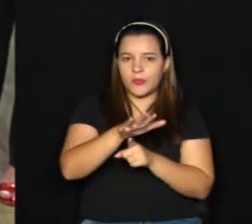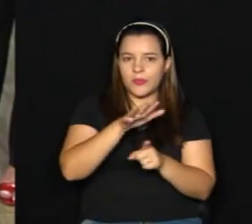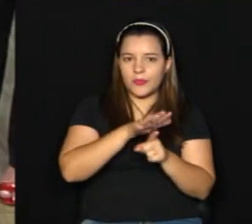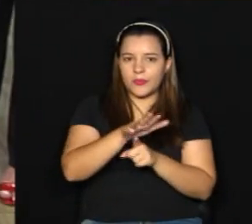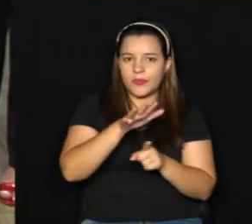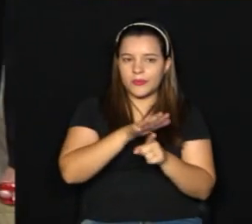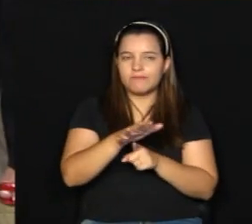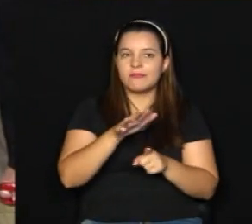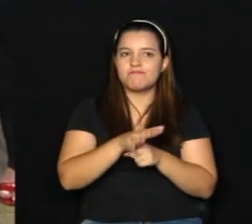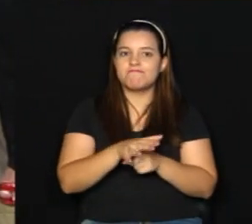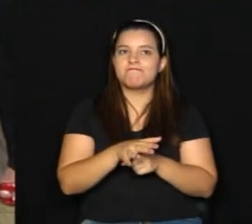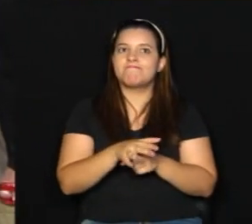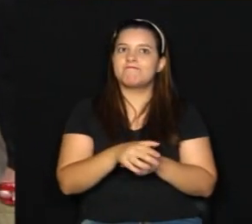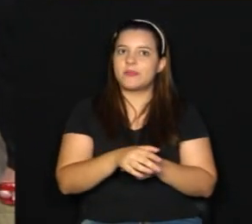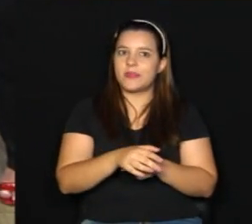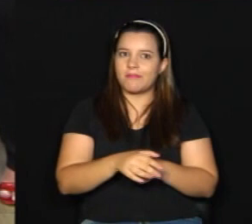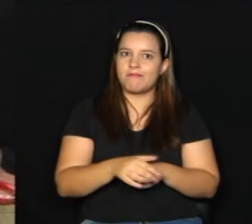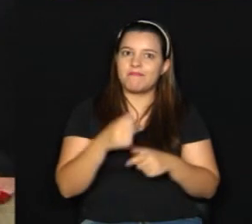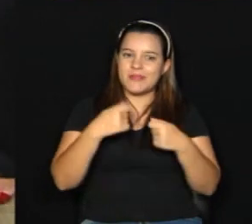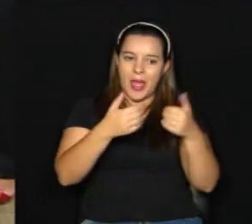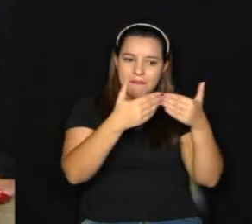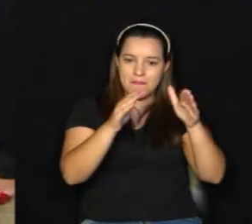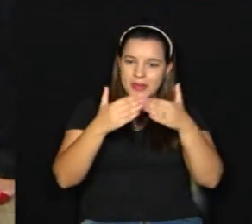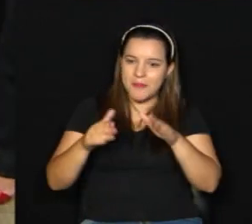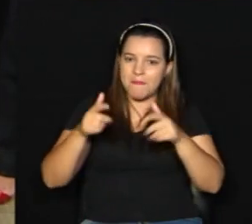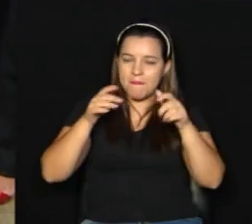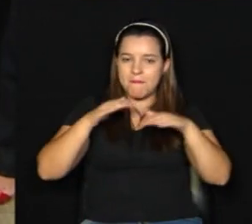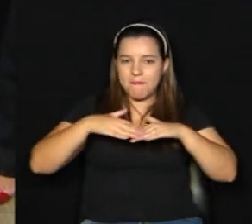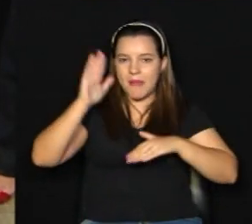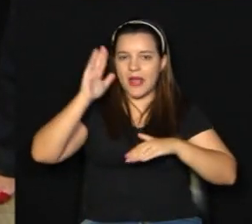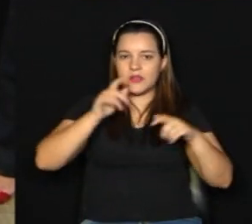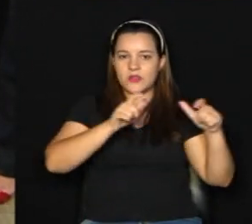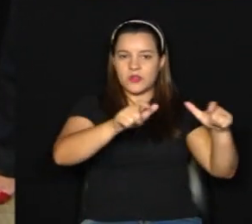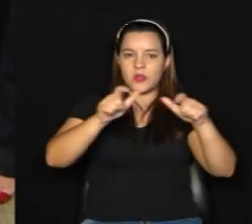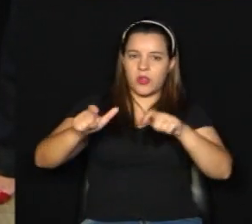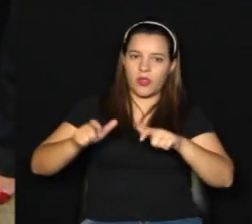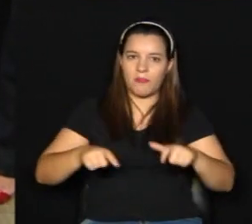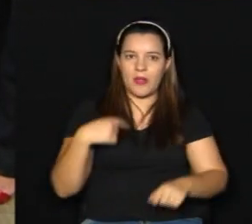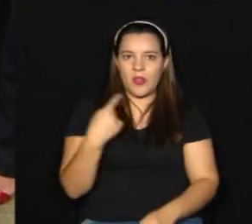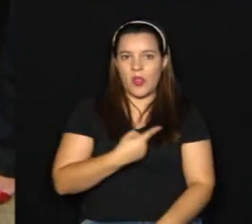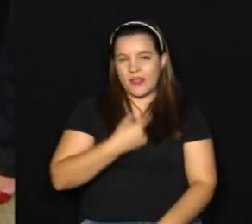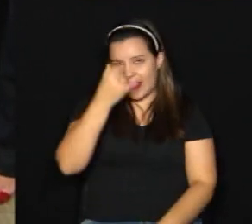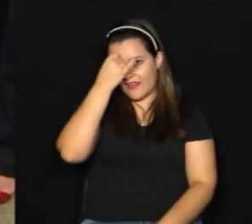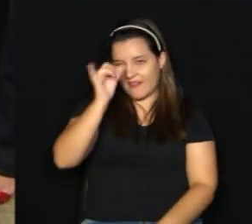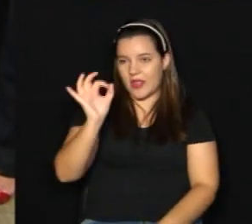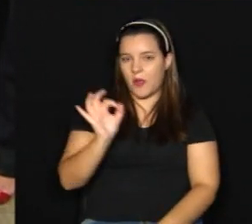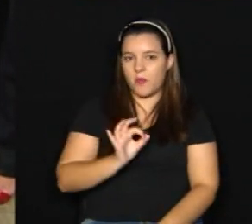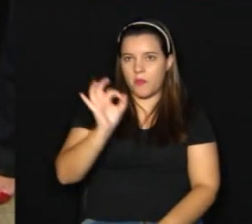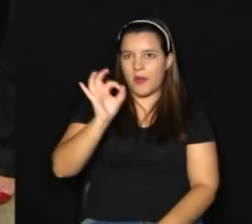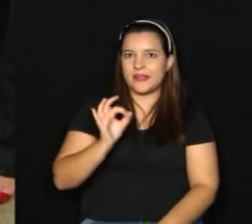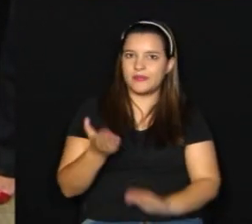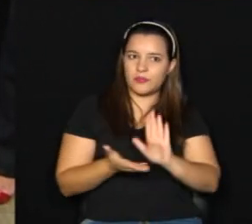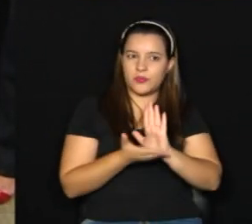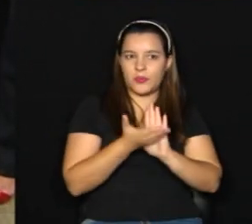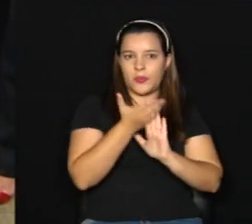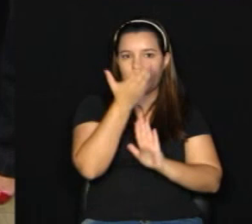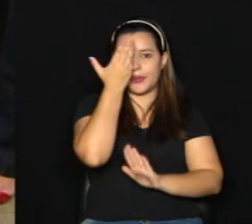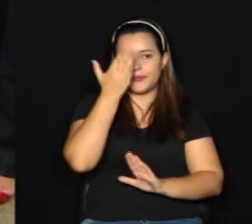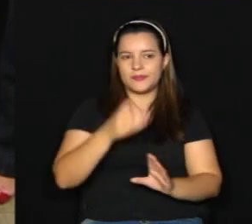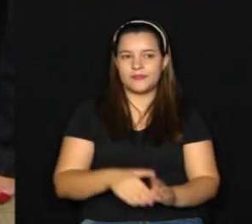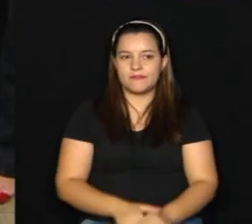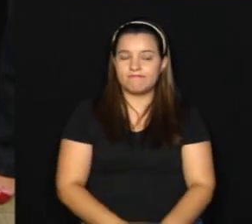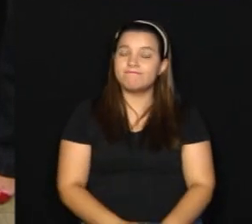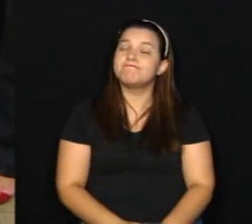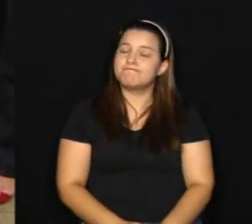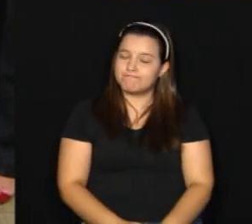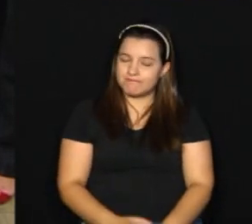vai forçando também o aumento da oferta para que a gente não fique com uma taxa tão alta, Gabriel. É, algo